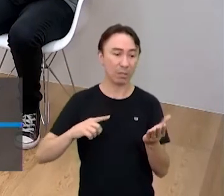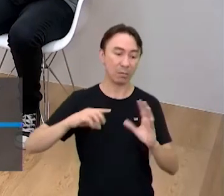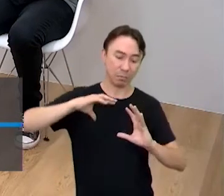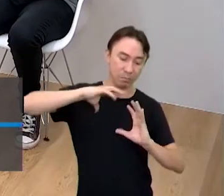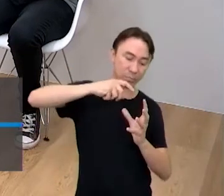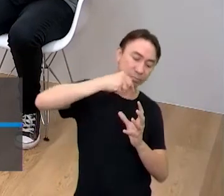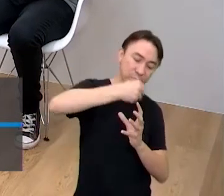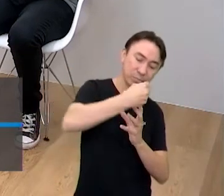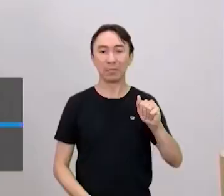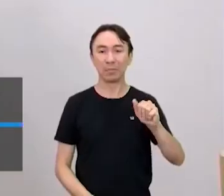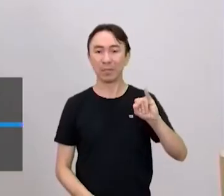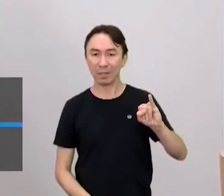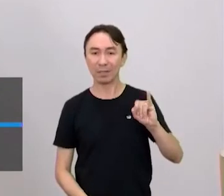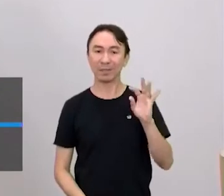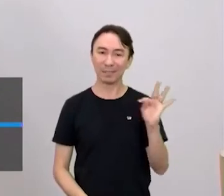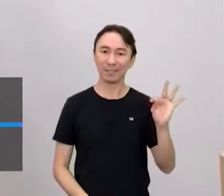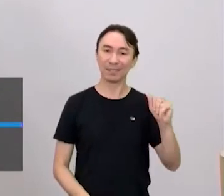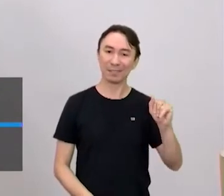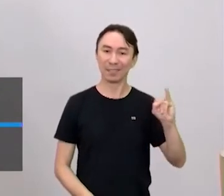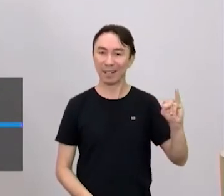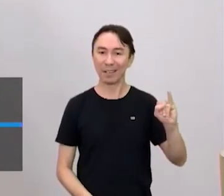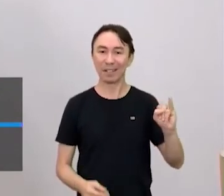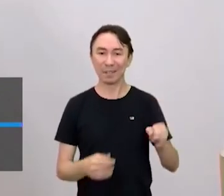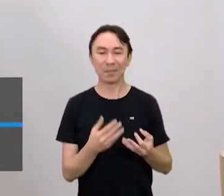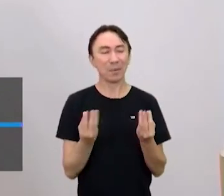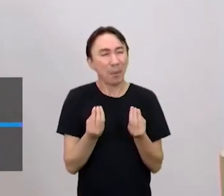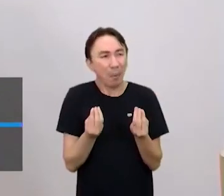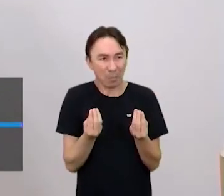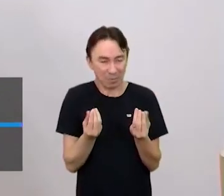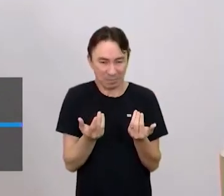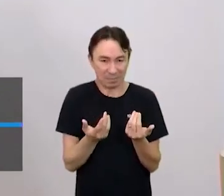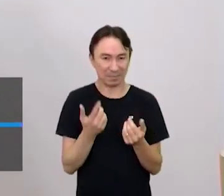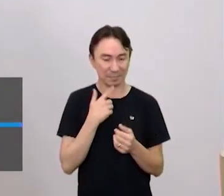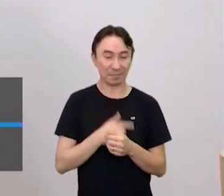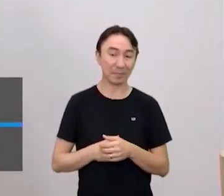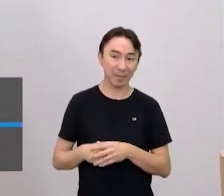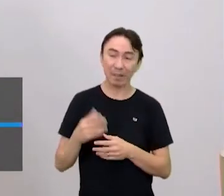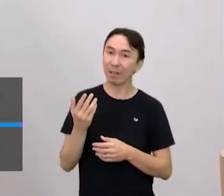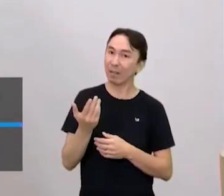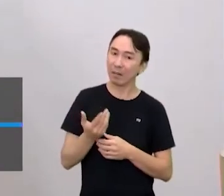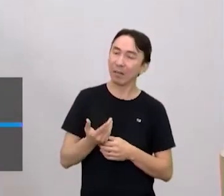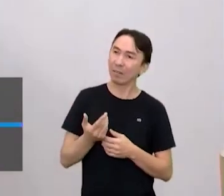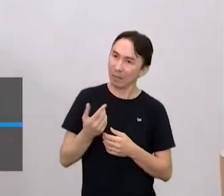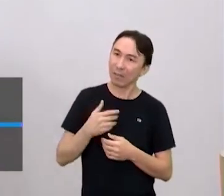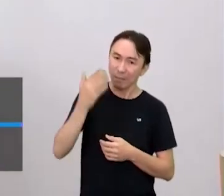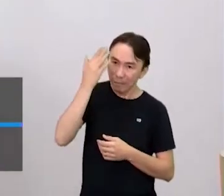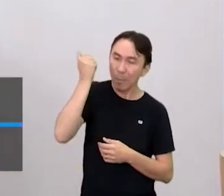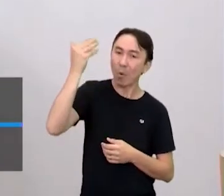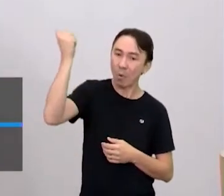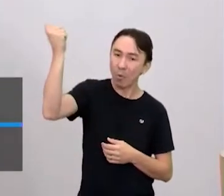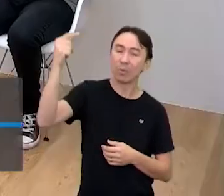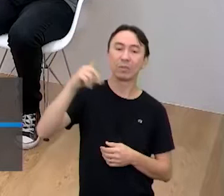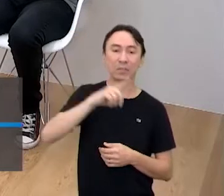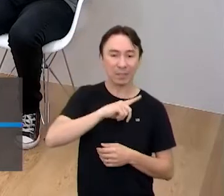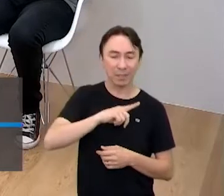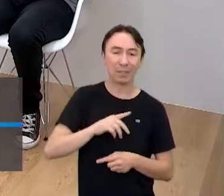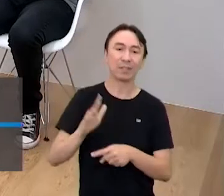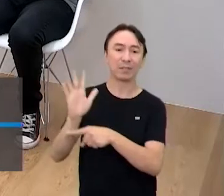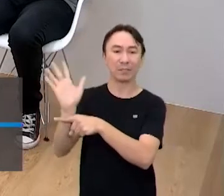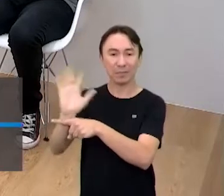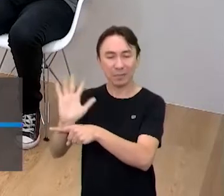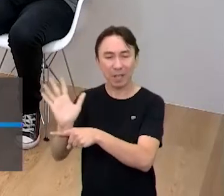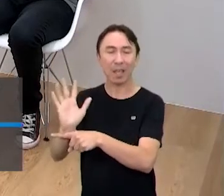basicamente essa história. O Muay Thai, ele ficou famoso, assim, também por causa dos filmes, né? Eu sei que é um